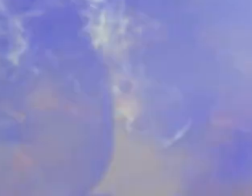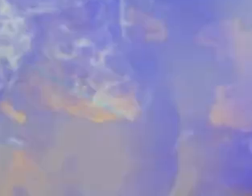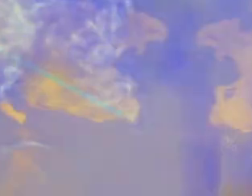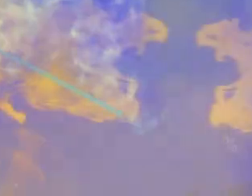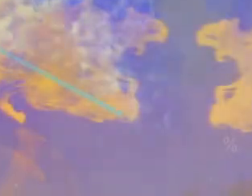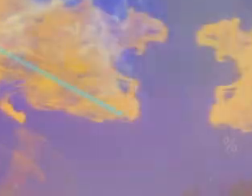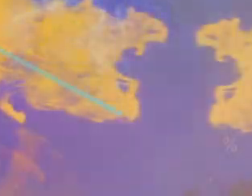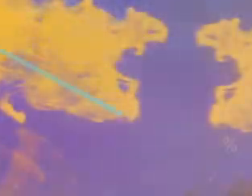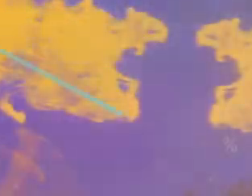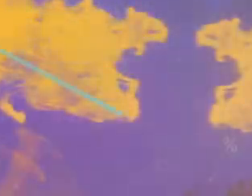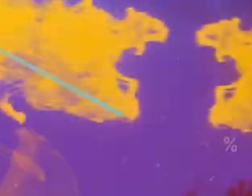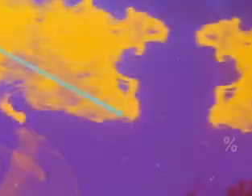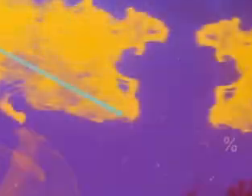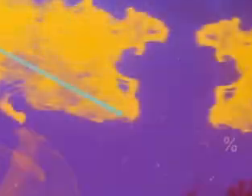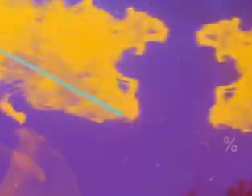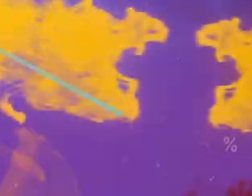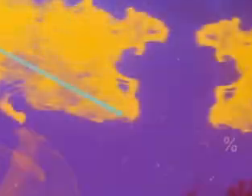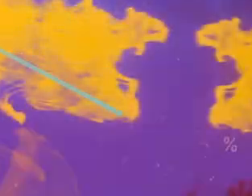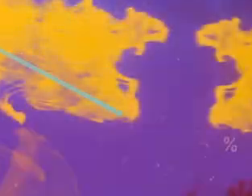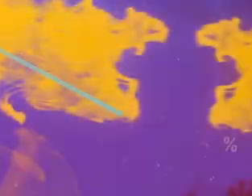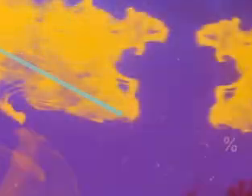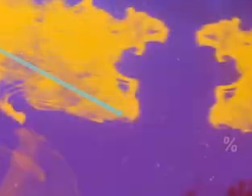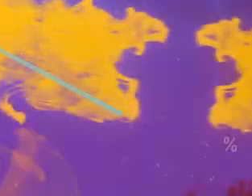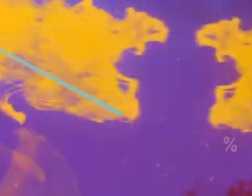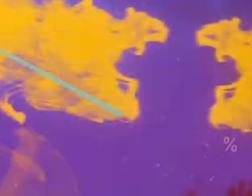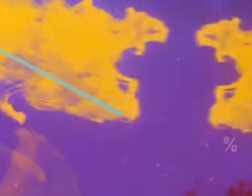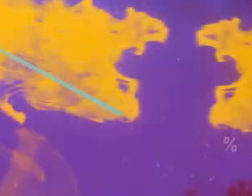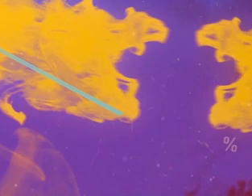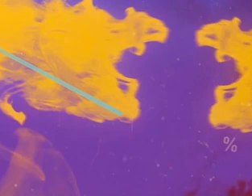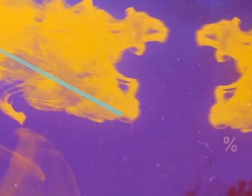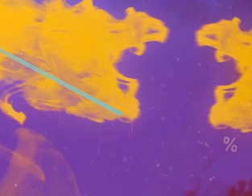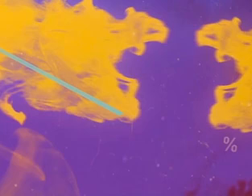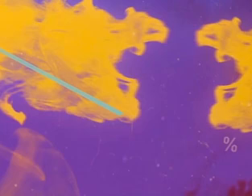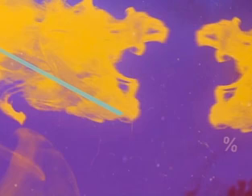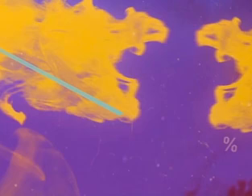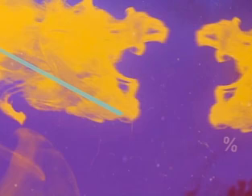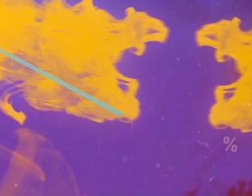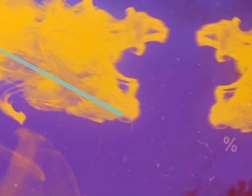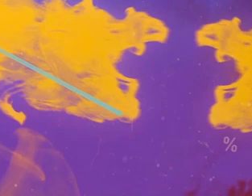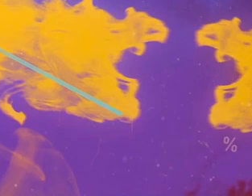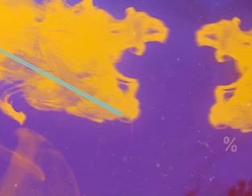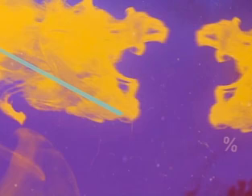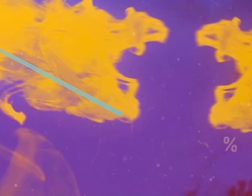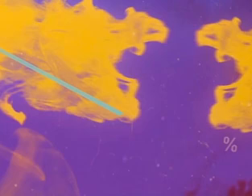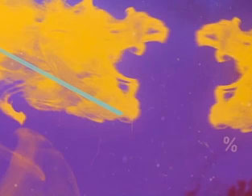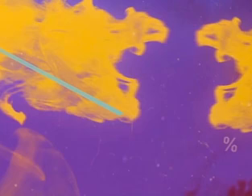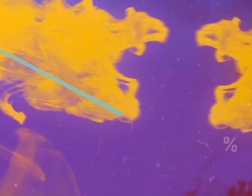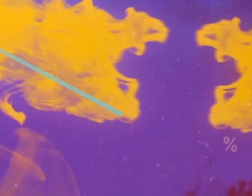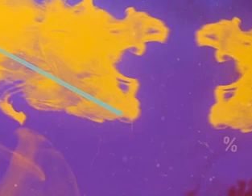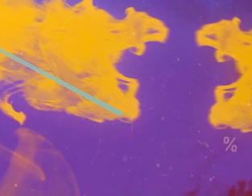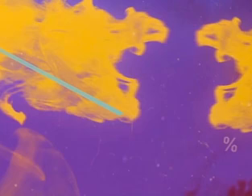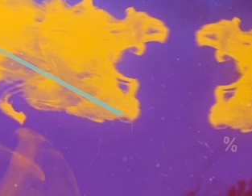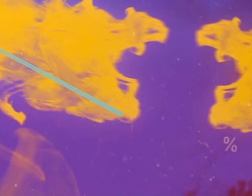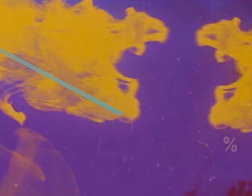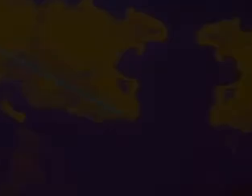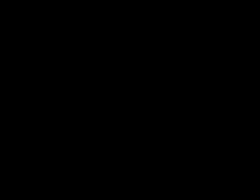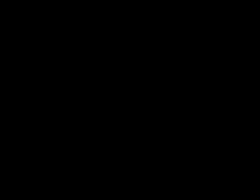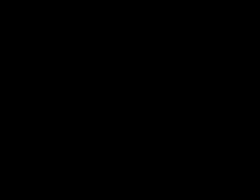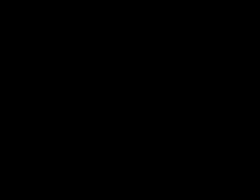Olimpíada da França. Olimpíada da Transcrição e Legendas Pedro